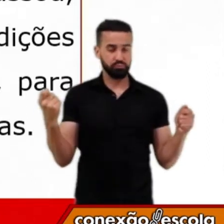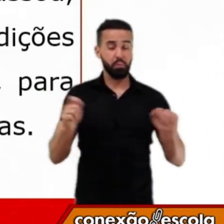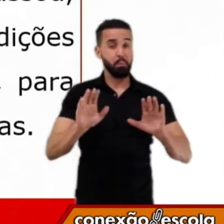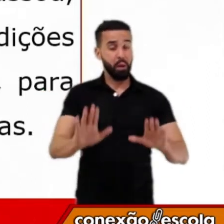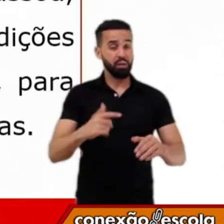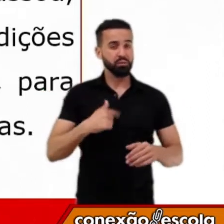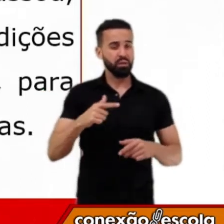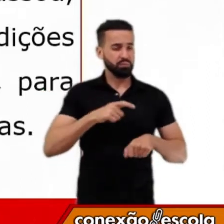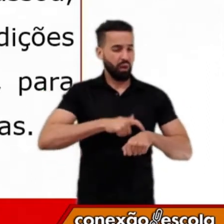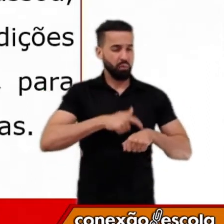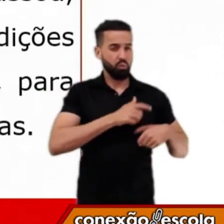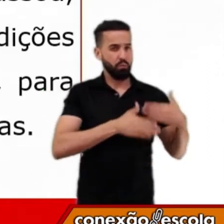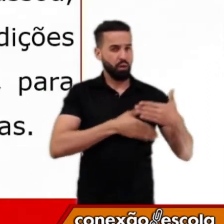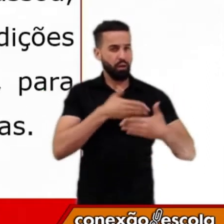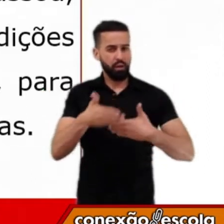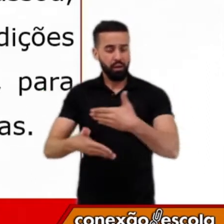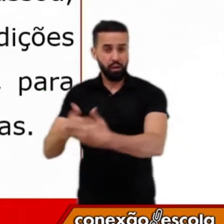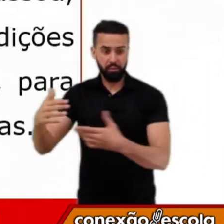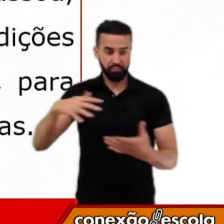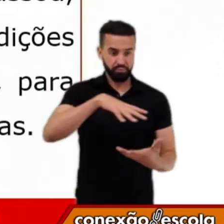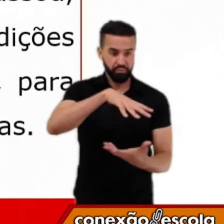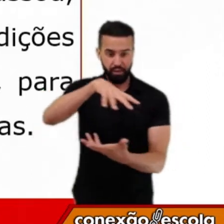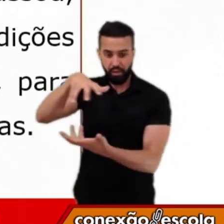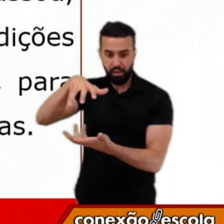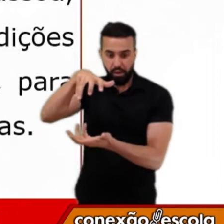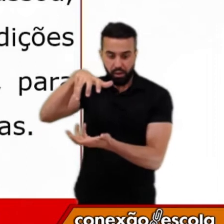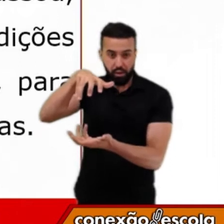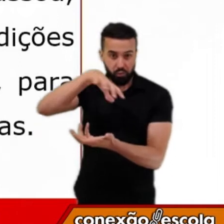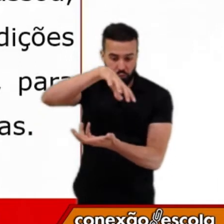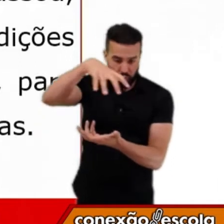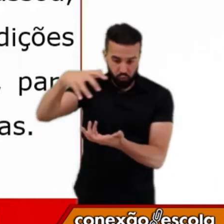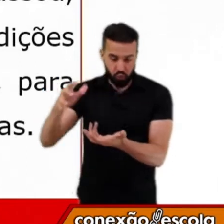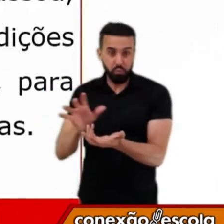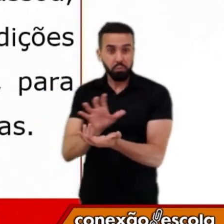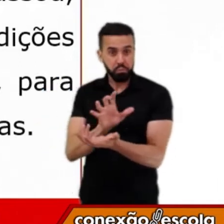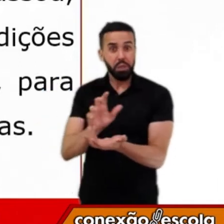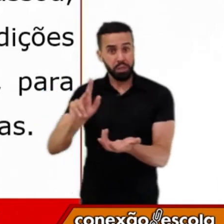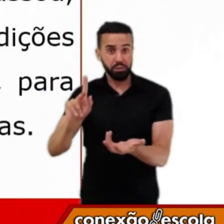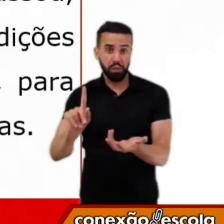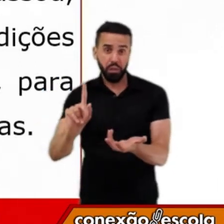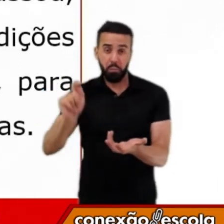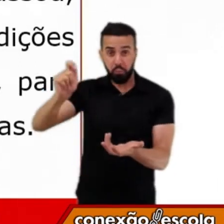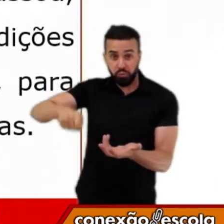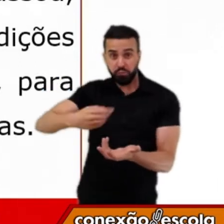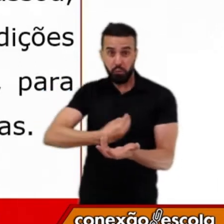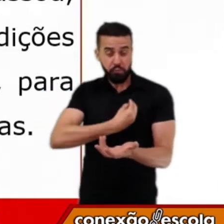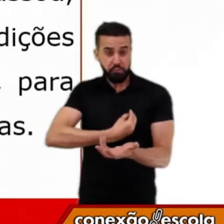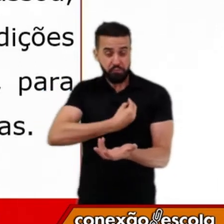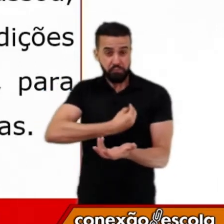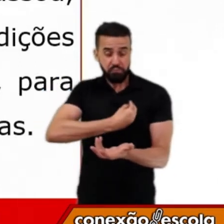o tempo passou, as condições na Terra melhoraram, dando condições para que surgisse a vida em nosso planeta.